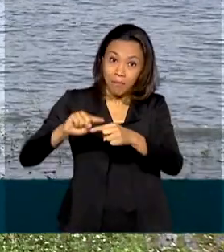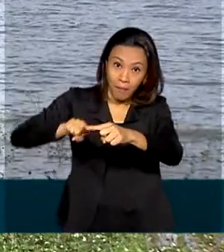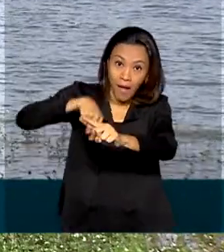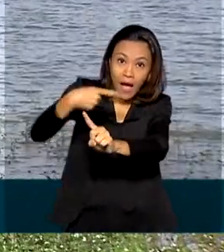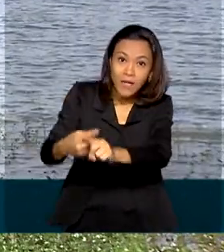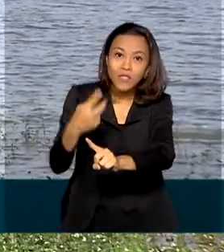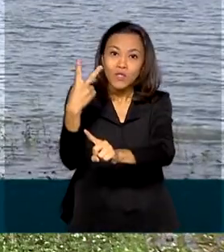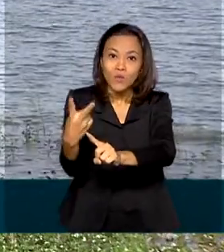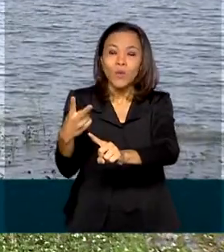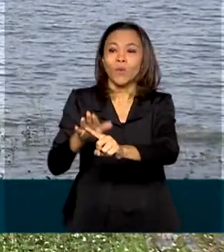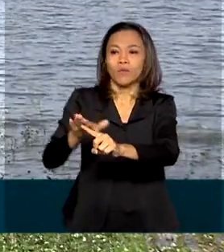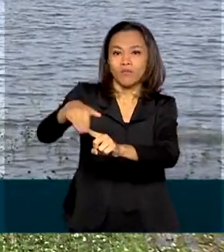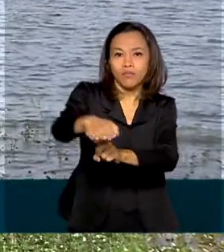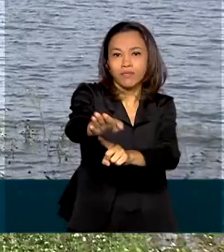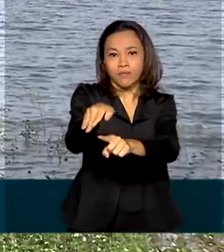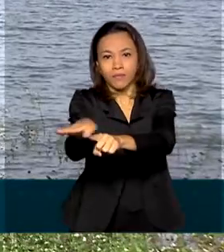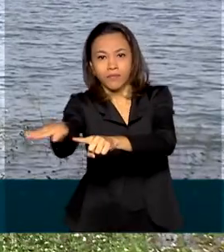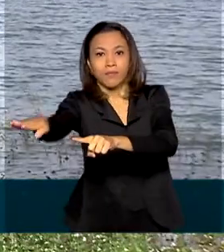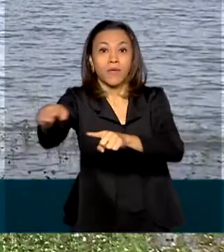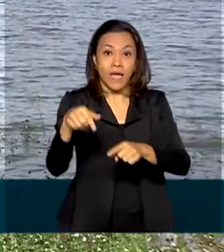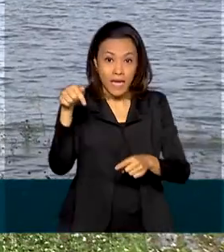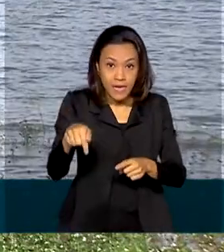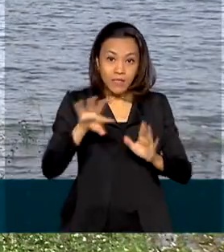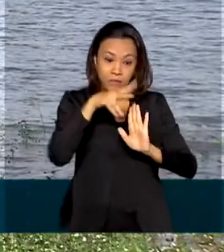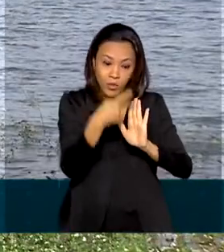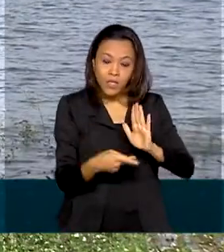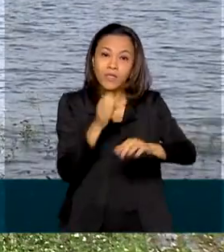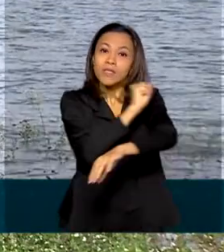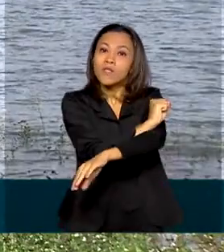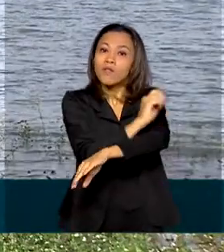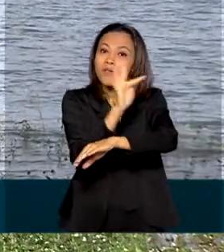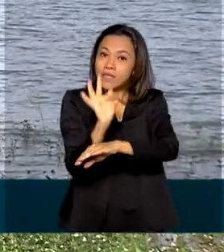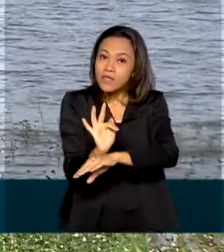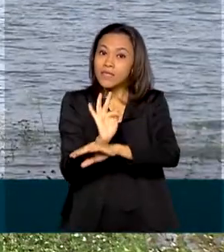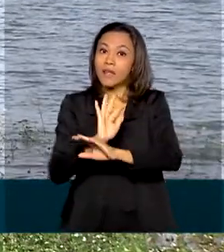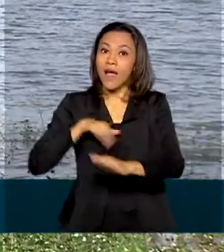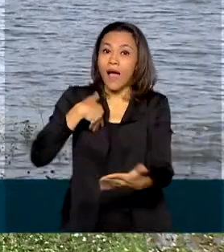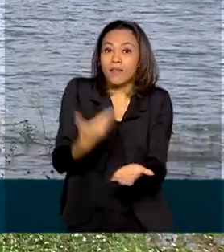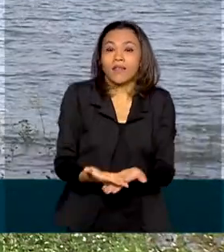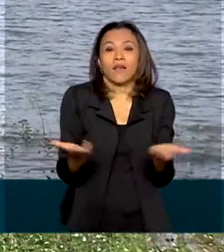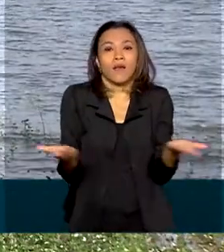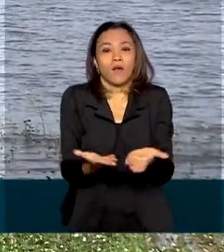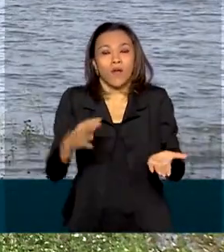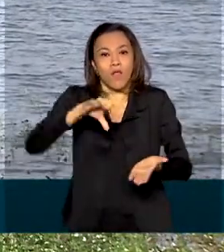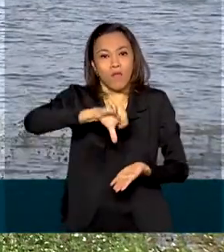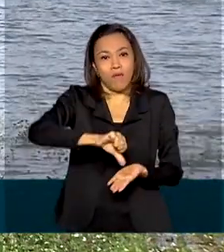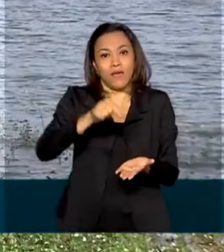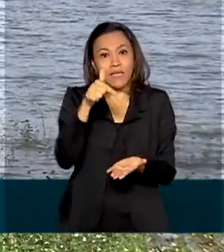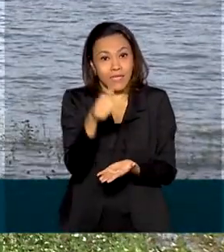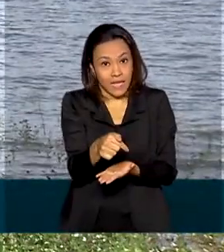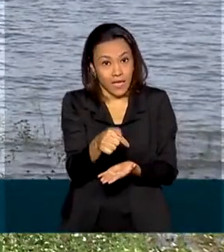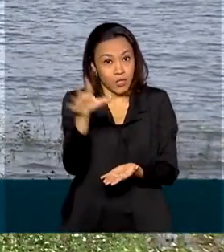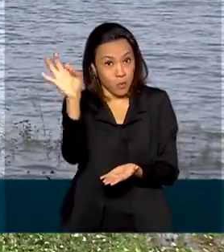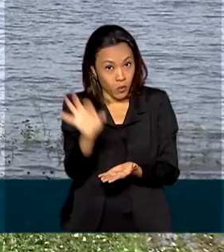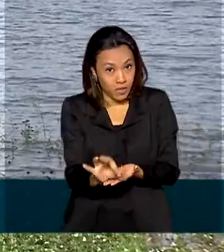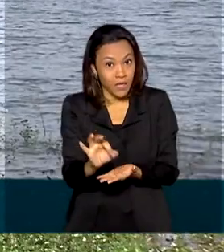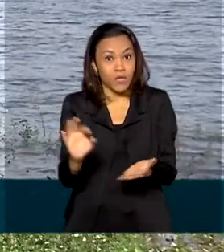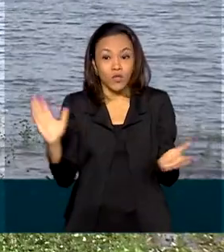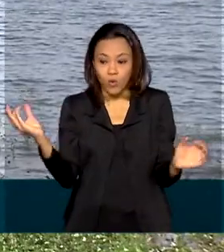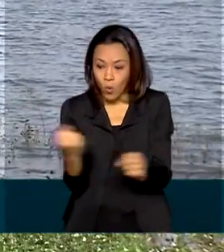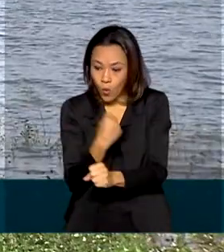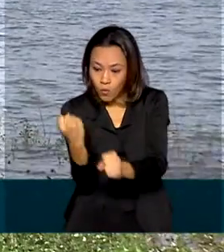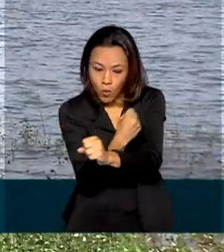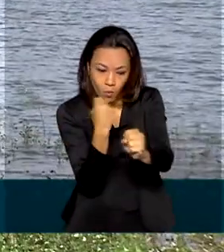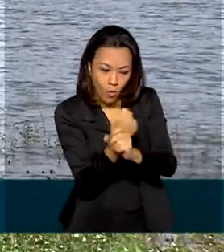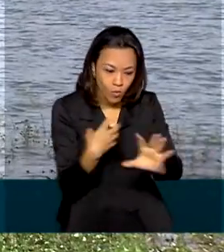O projeto de integração do Rio São Francisco tem até agora 97% de conclusão de